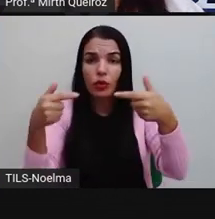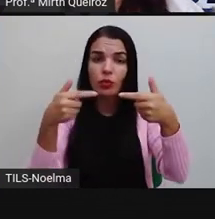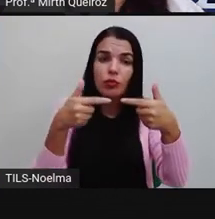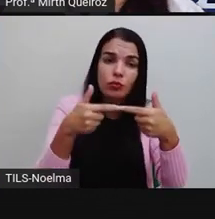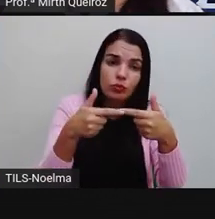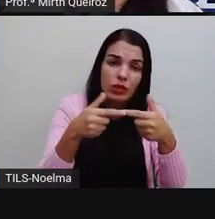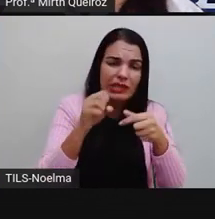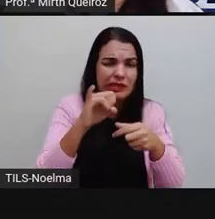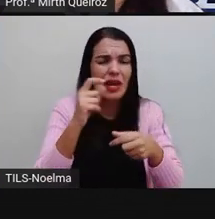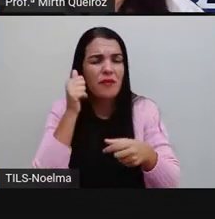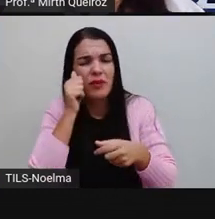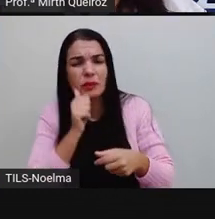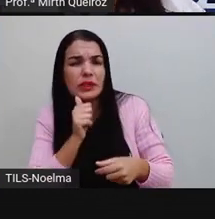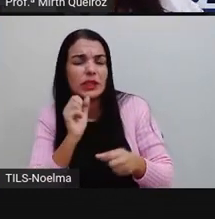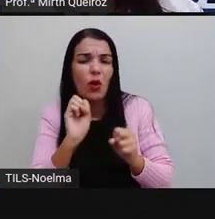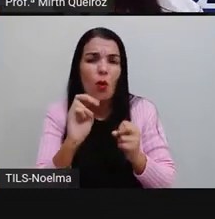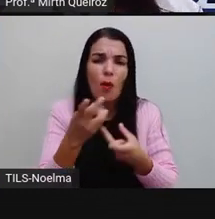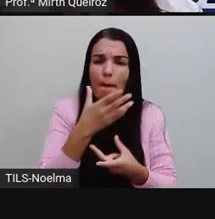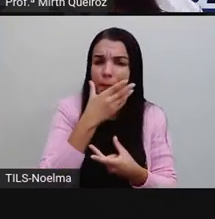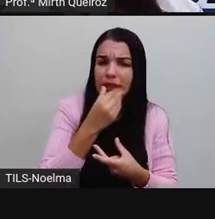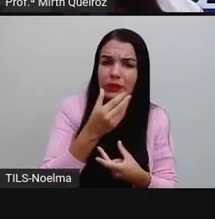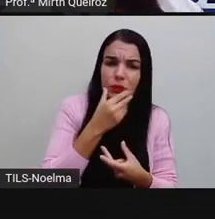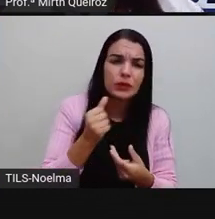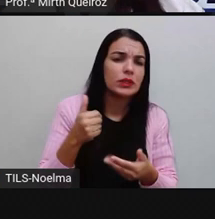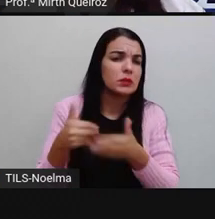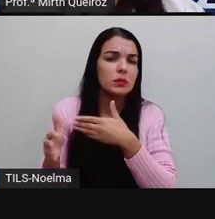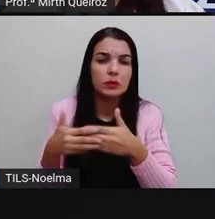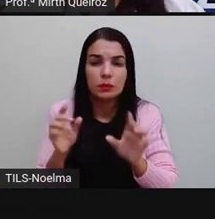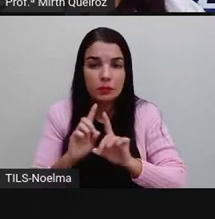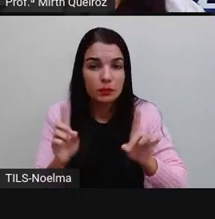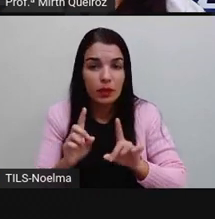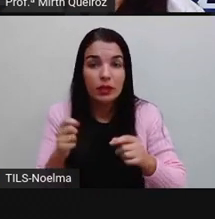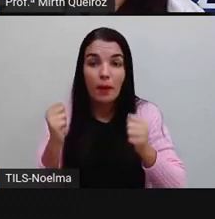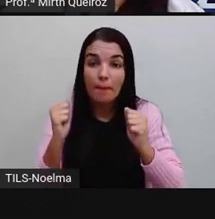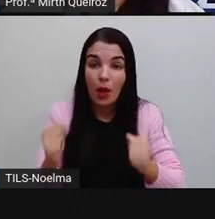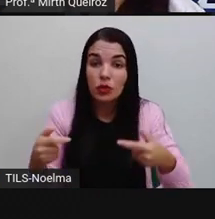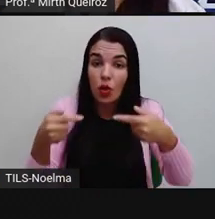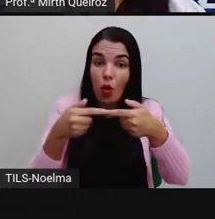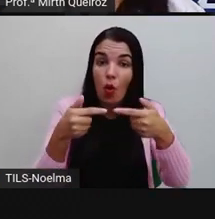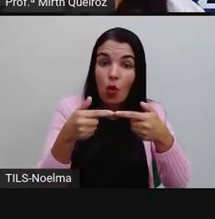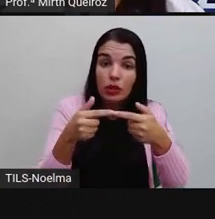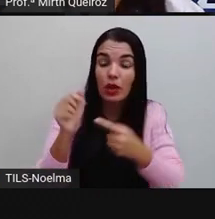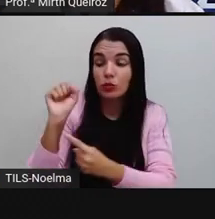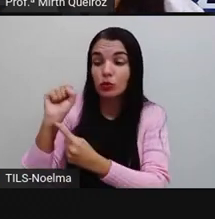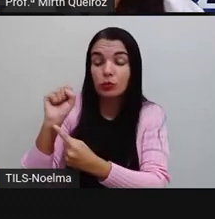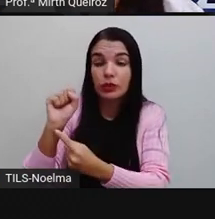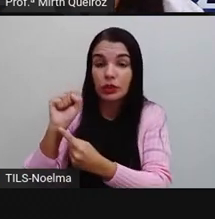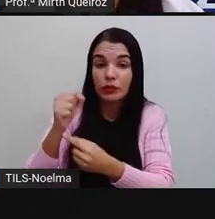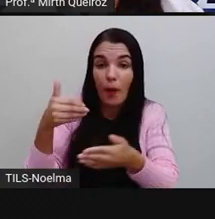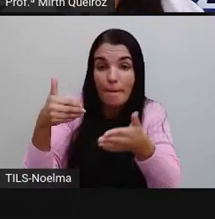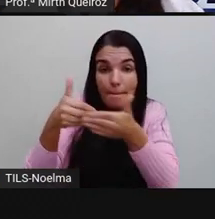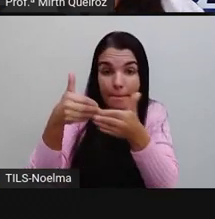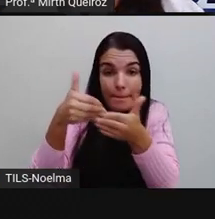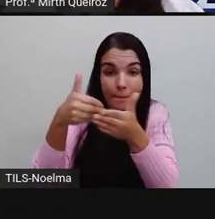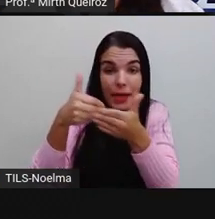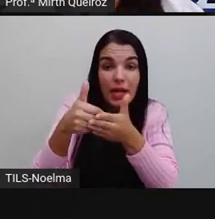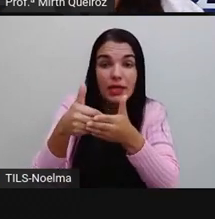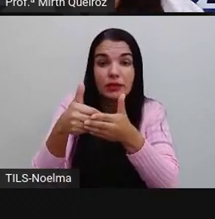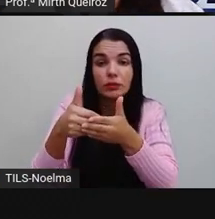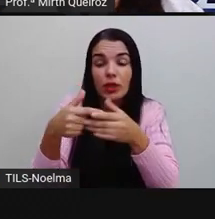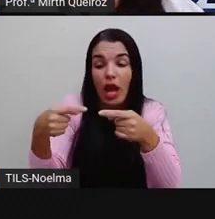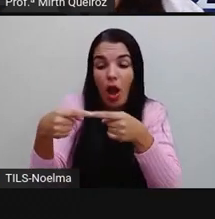Se está no feminino, se está no masculino, pode concordar com o substantivo mais